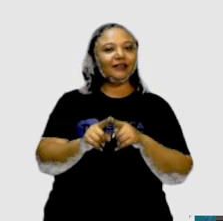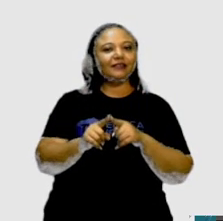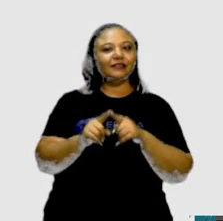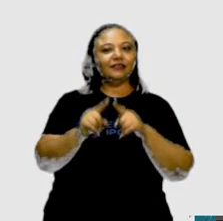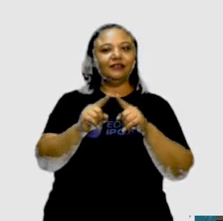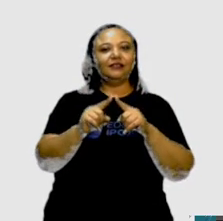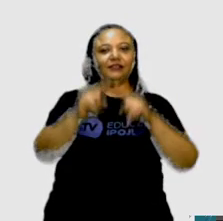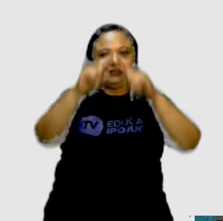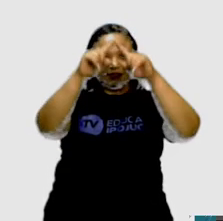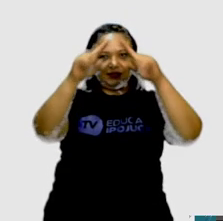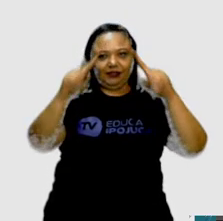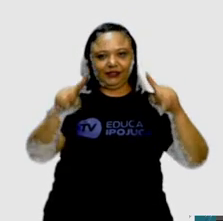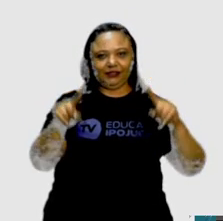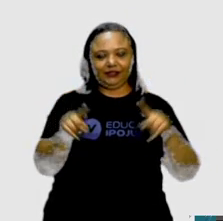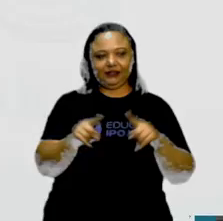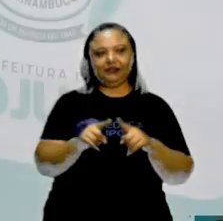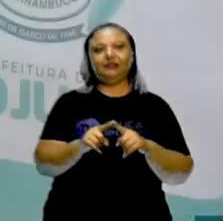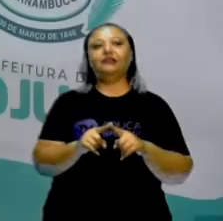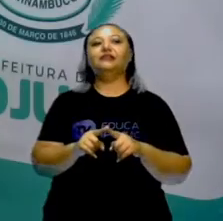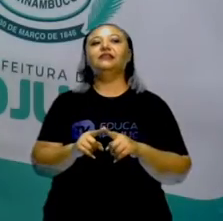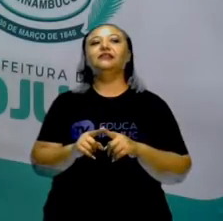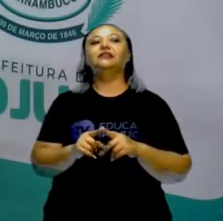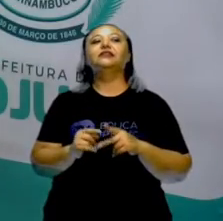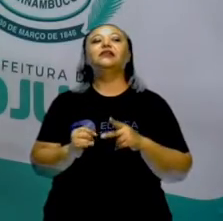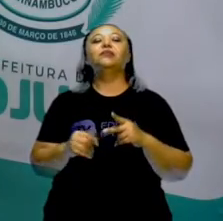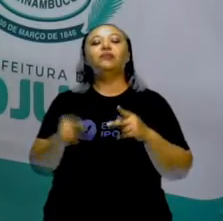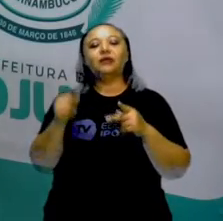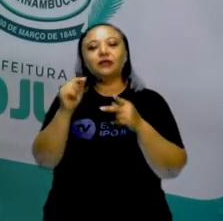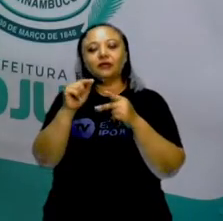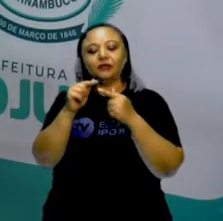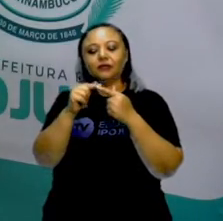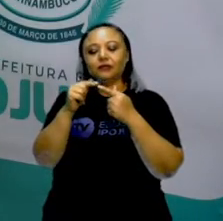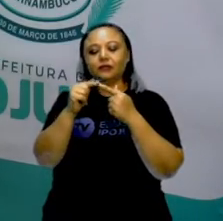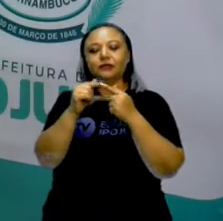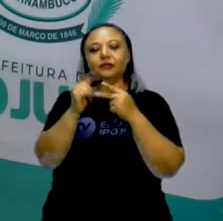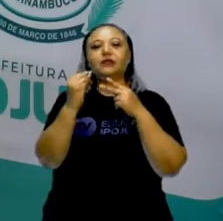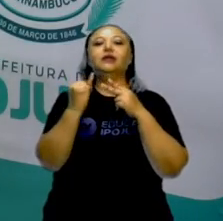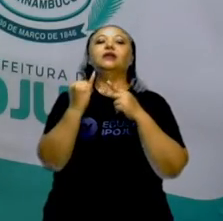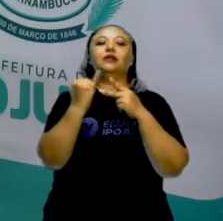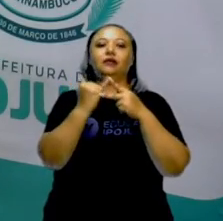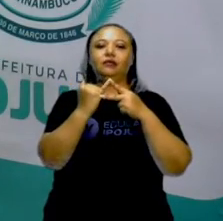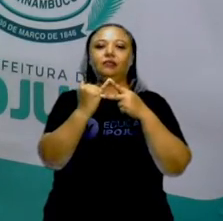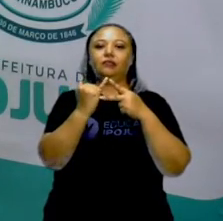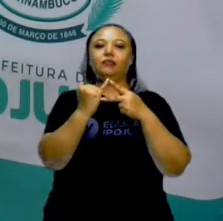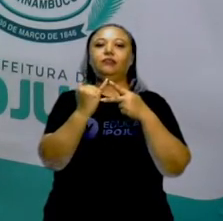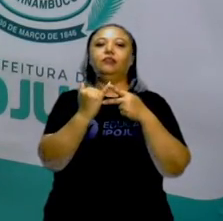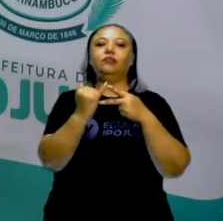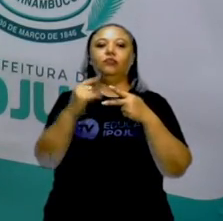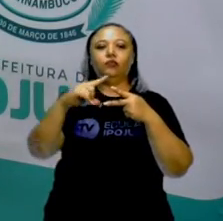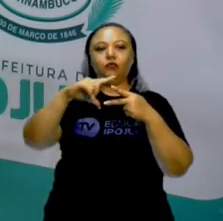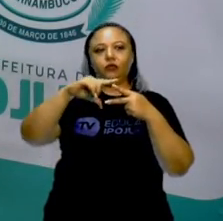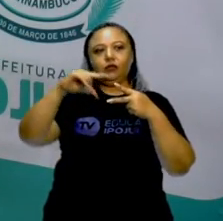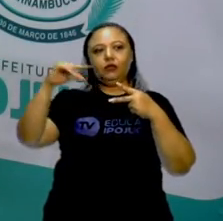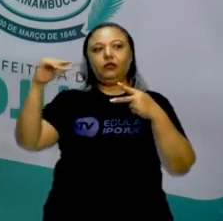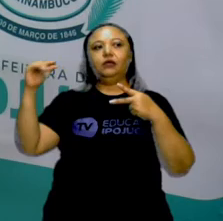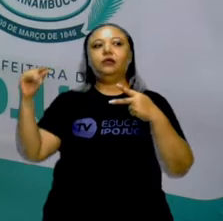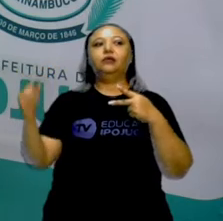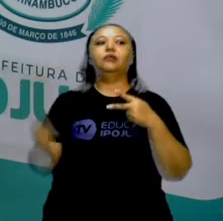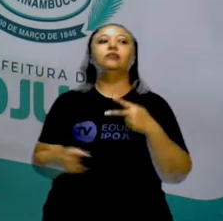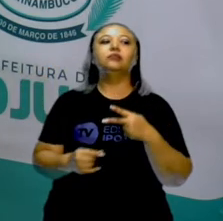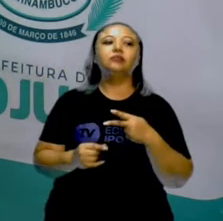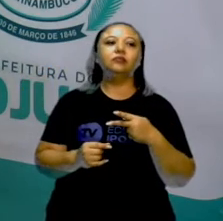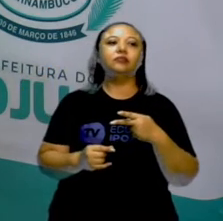paralelogramos, tá certo? Nessas bandeirinhas aqui, ó, que estão aqui nesse canto, também a gente